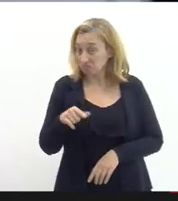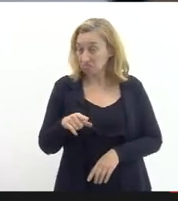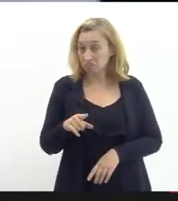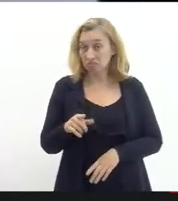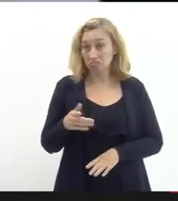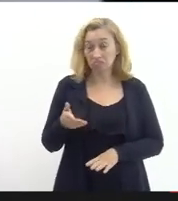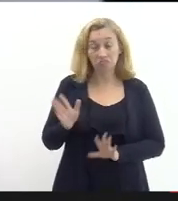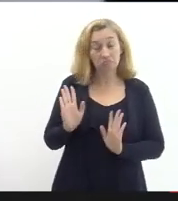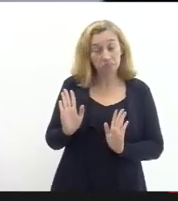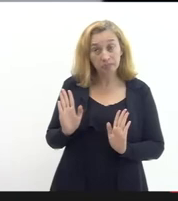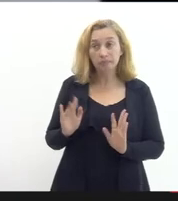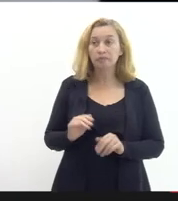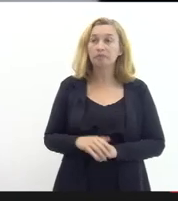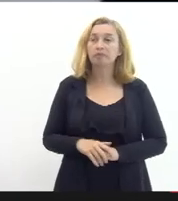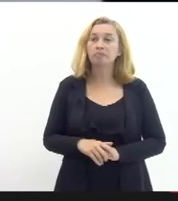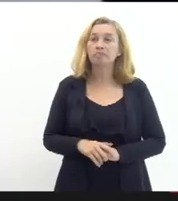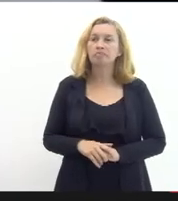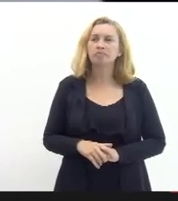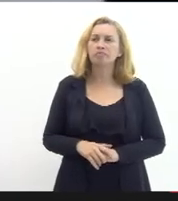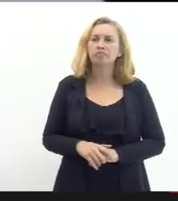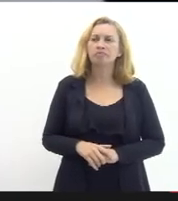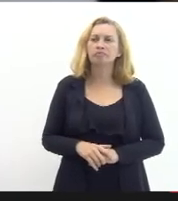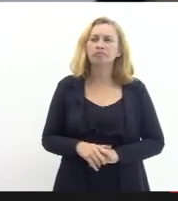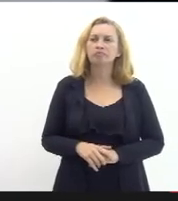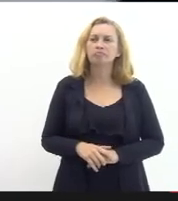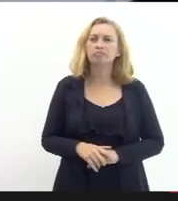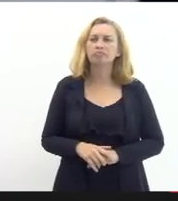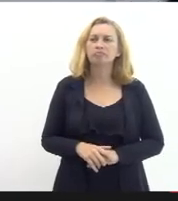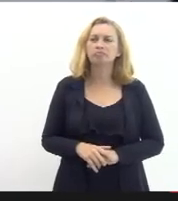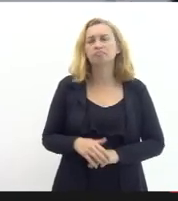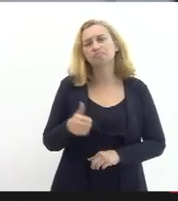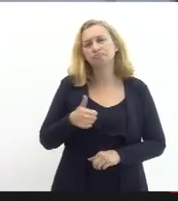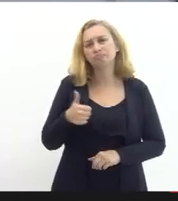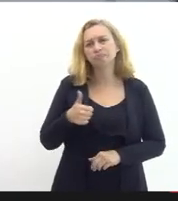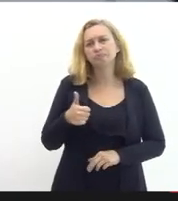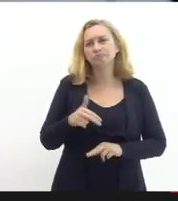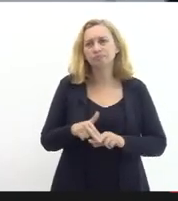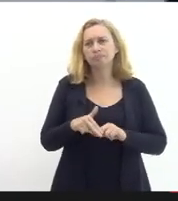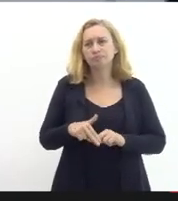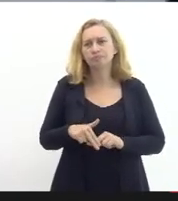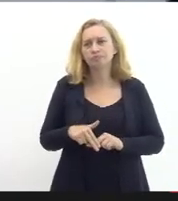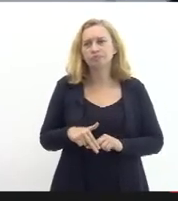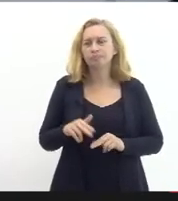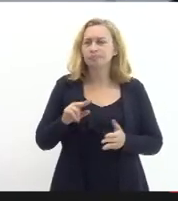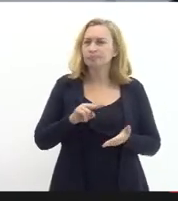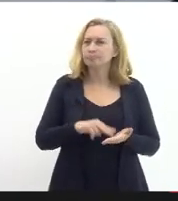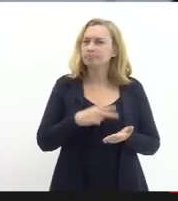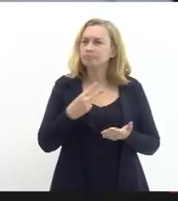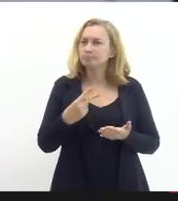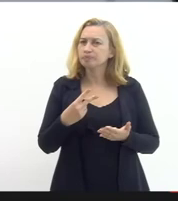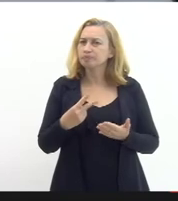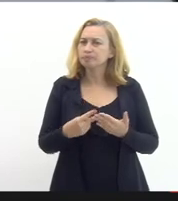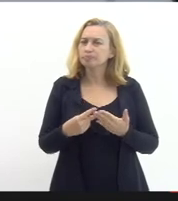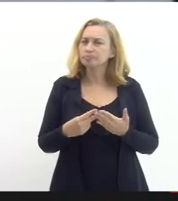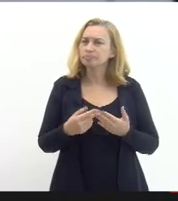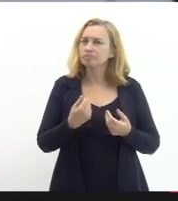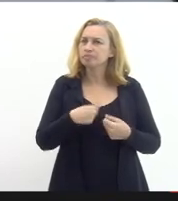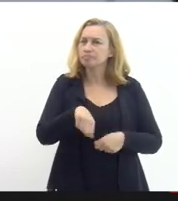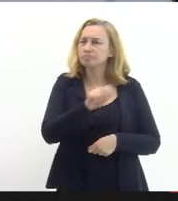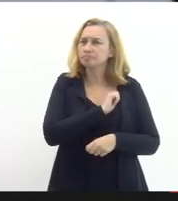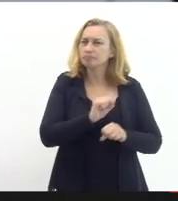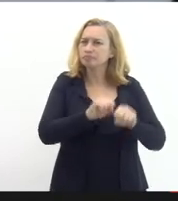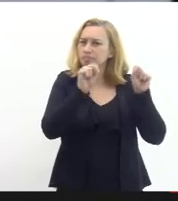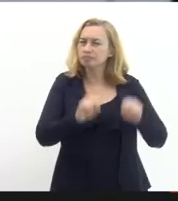na época mas a gente tinha sido em razão primeiro da interpretação em relação ao regime e